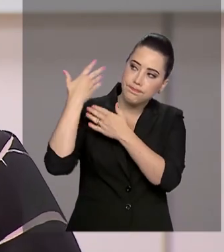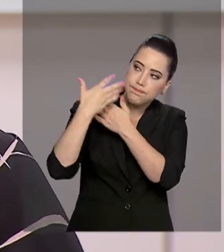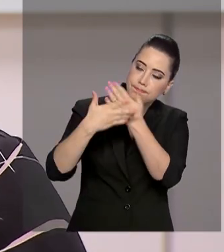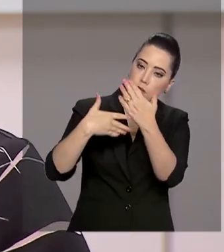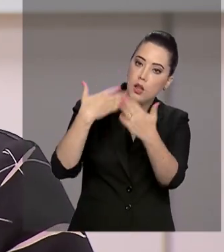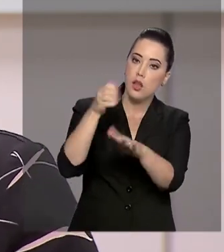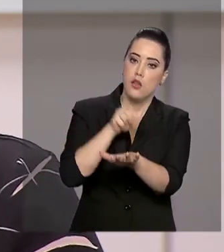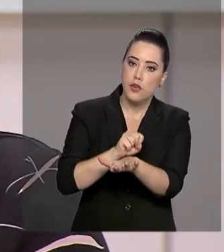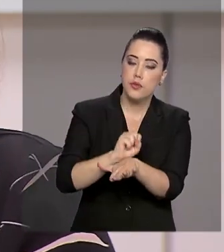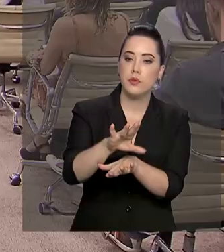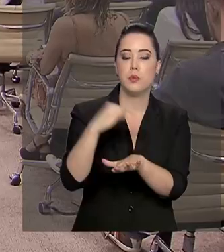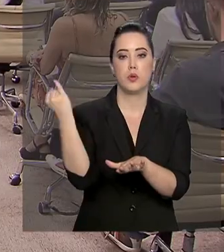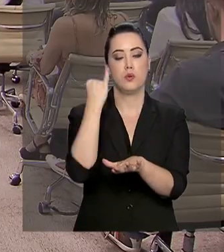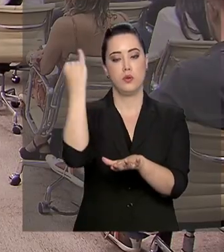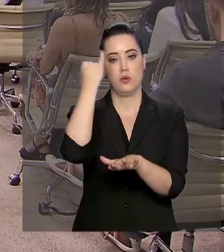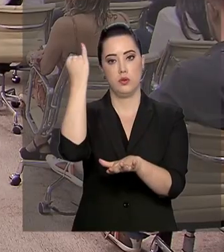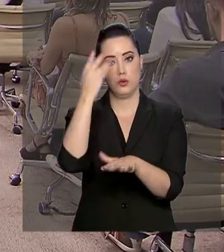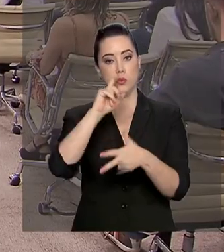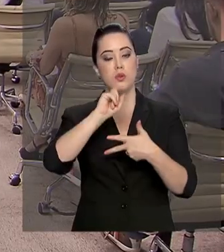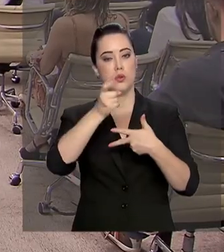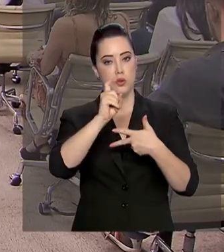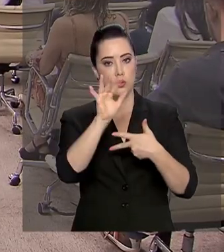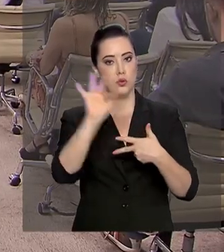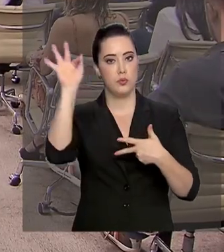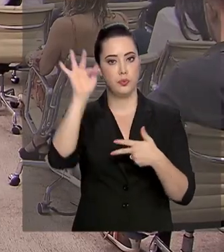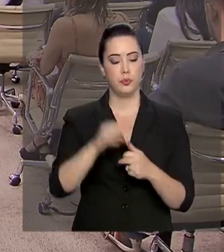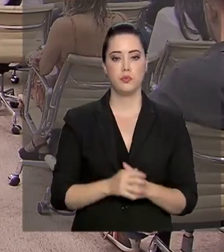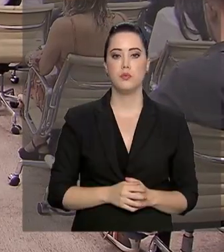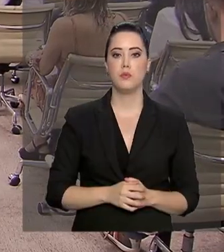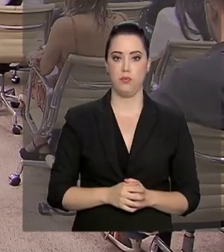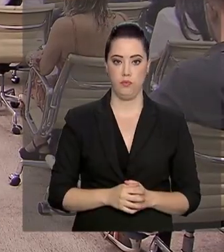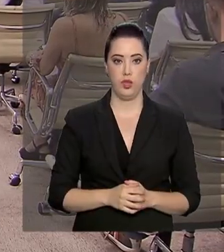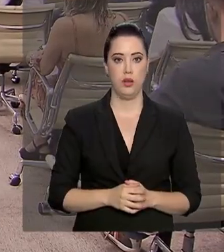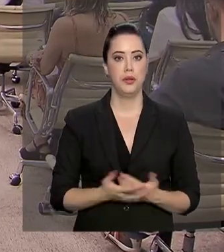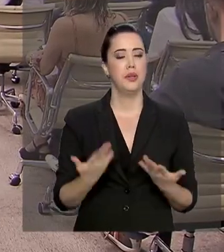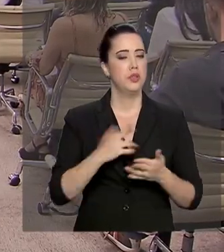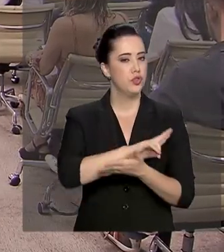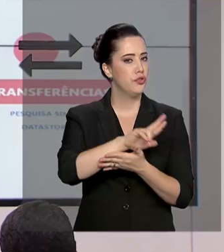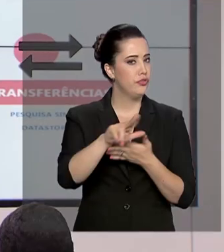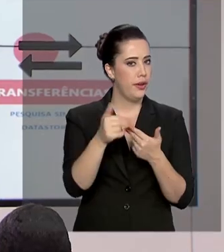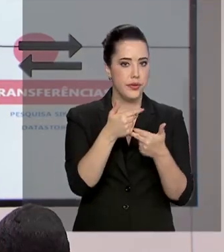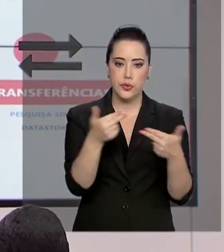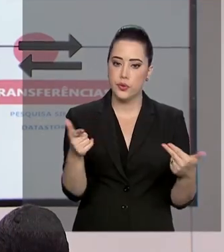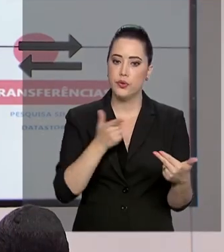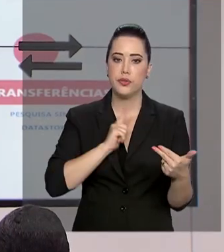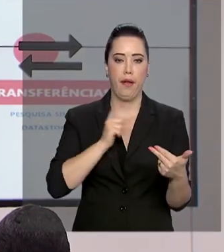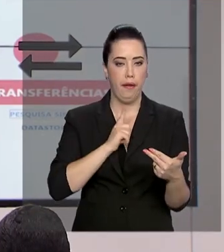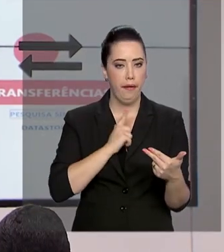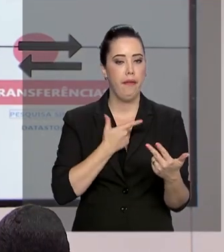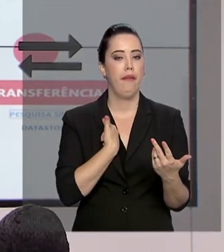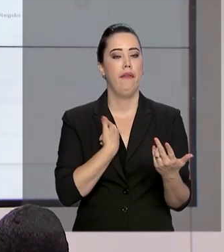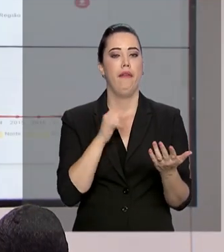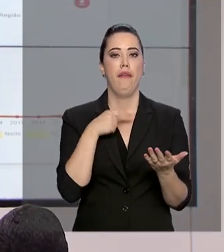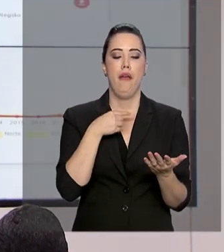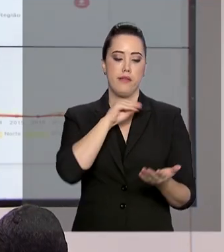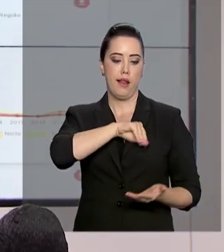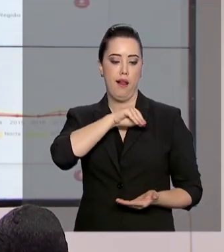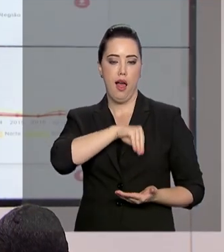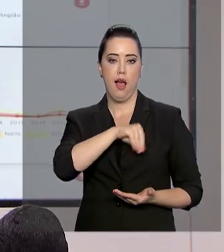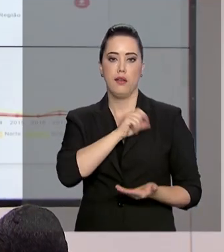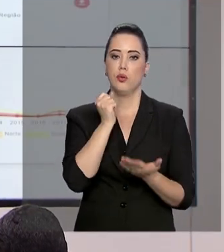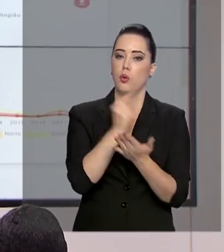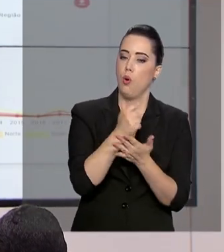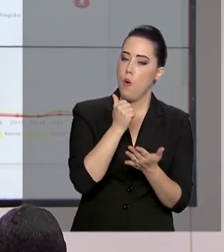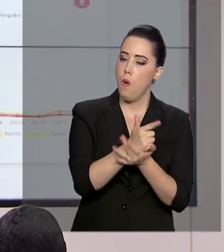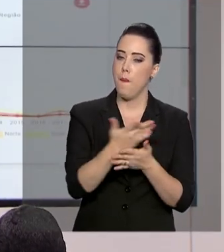consideradas relevantes sobre o Executivo Federal. O cardápio é extenso. Folha de pagamento, salários, compras,